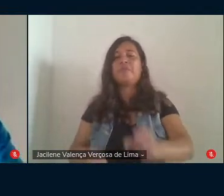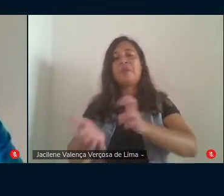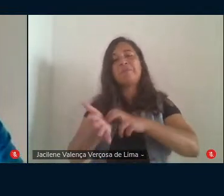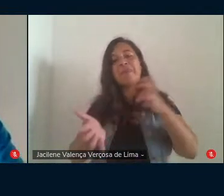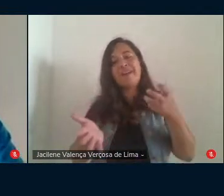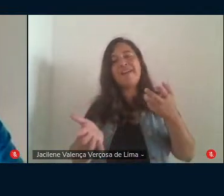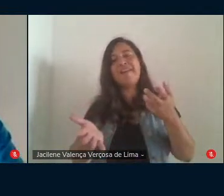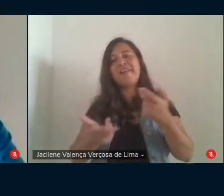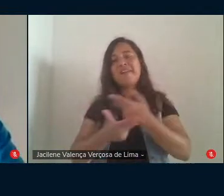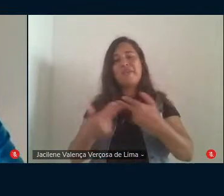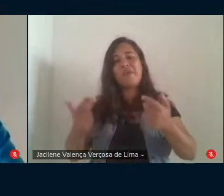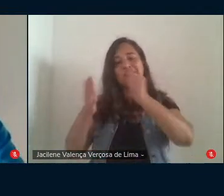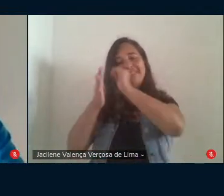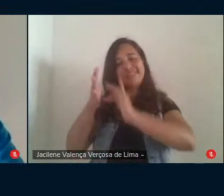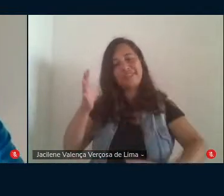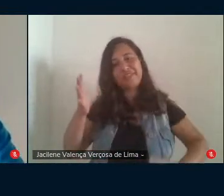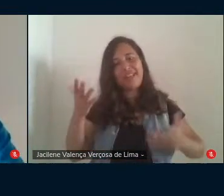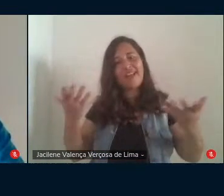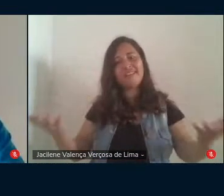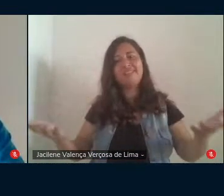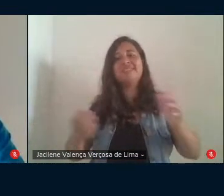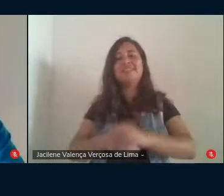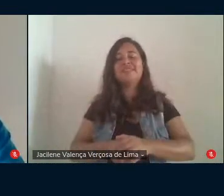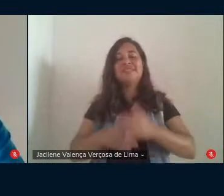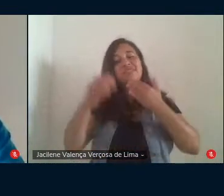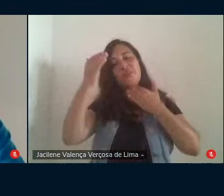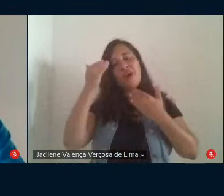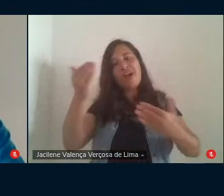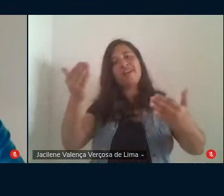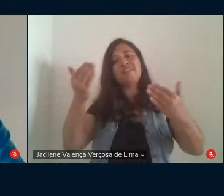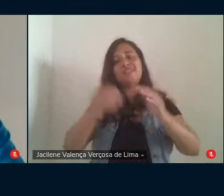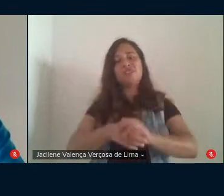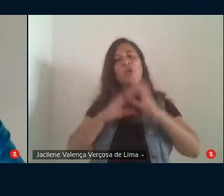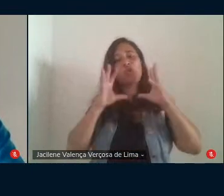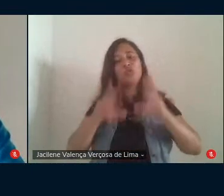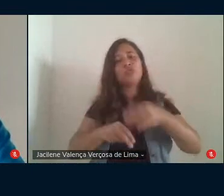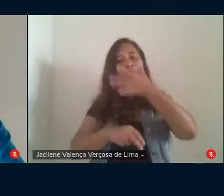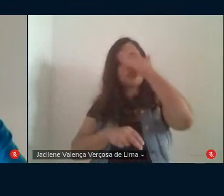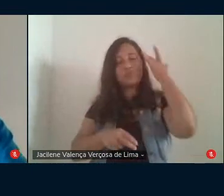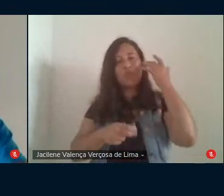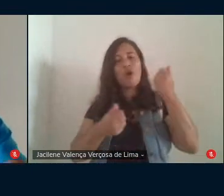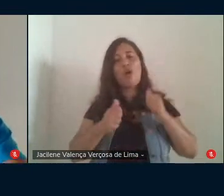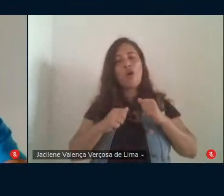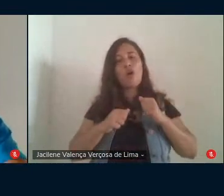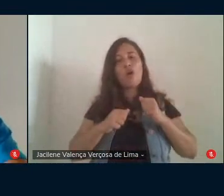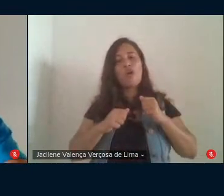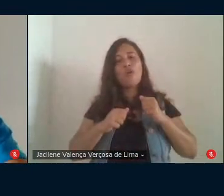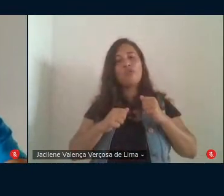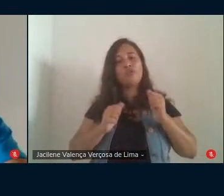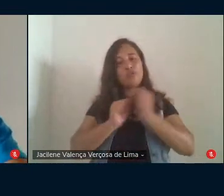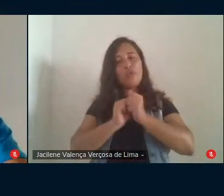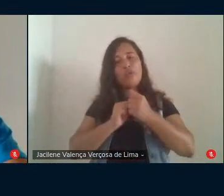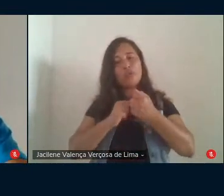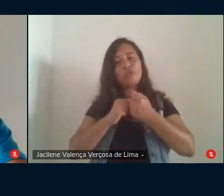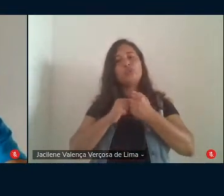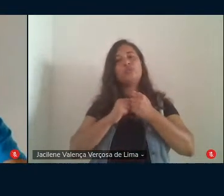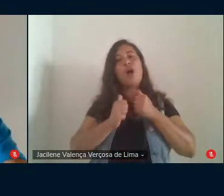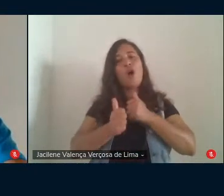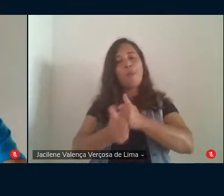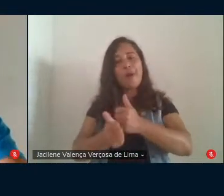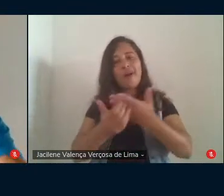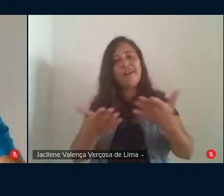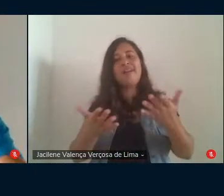atividades eu agradeço a todas as pessoas que nos acompanham mais uma vez e agradeço